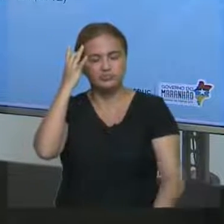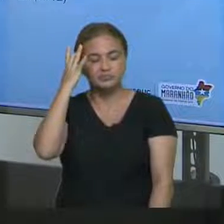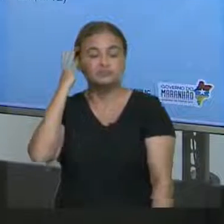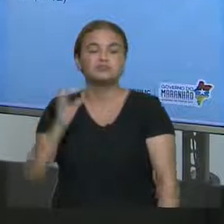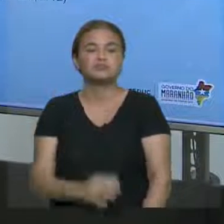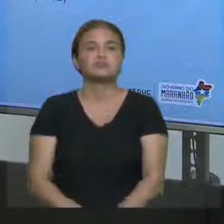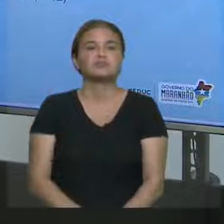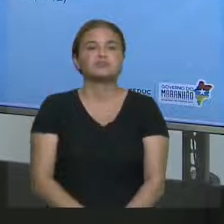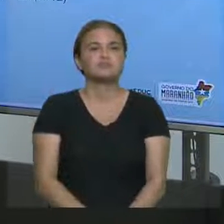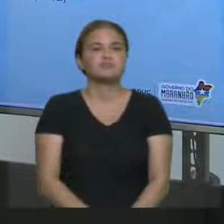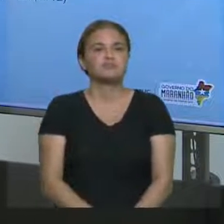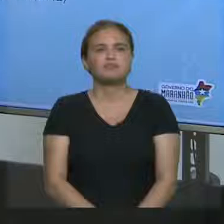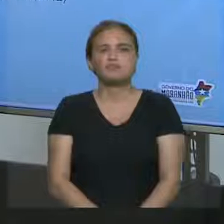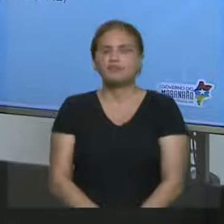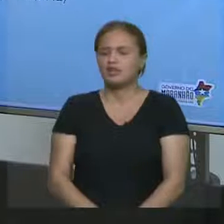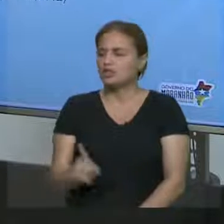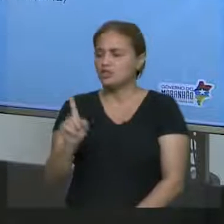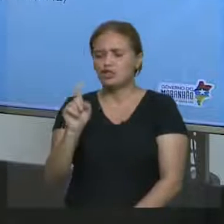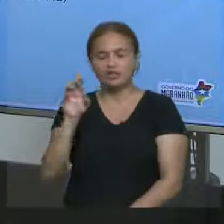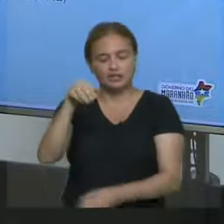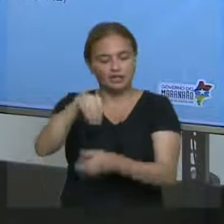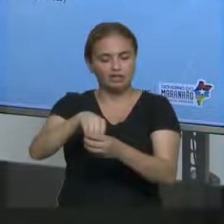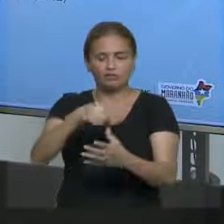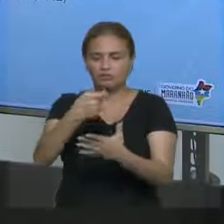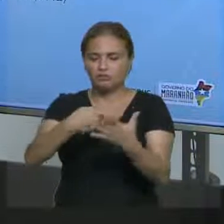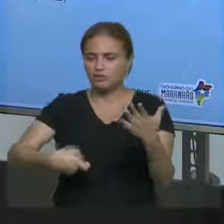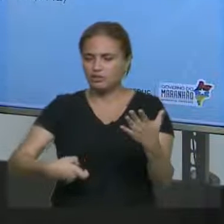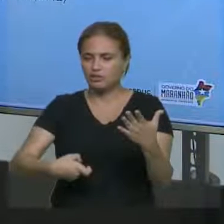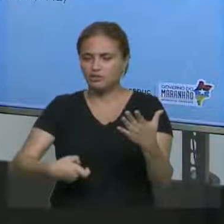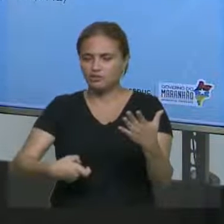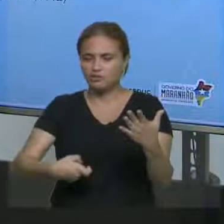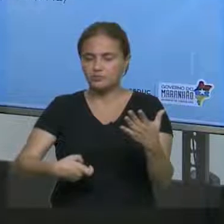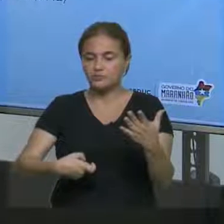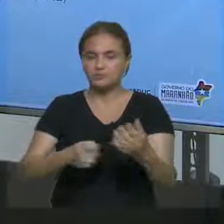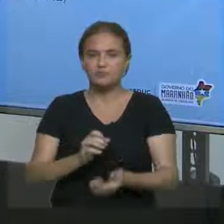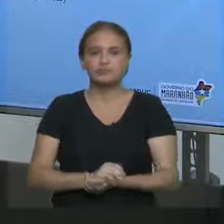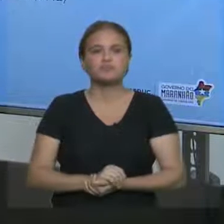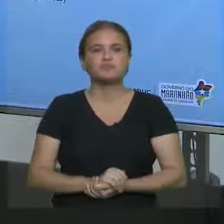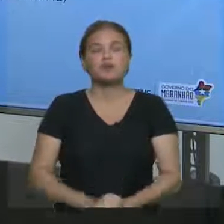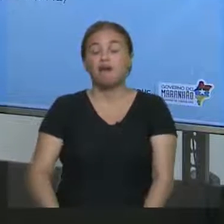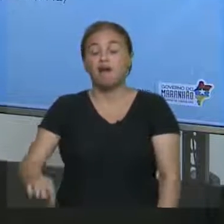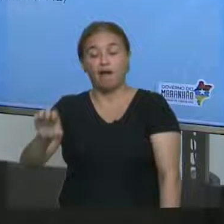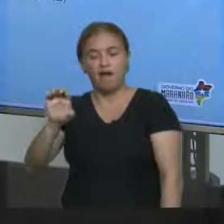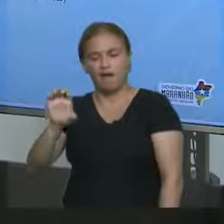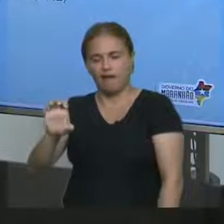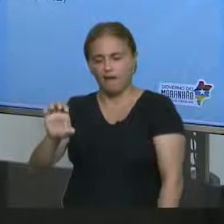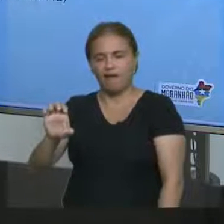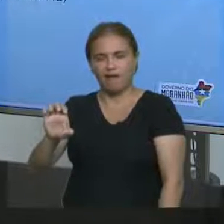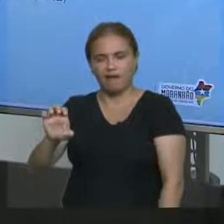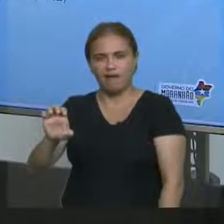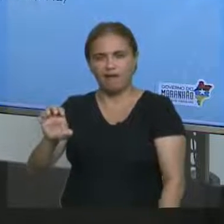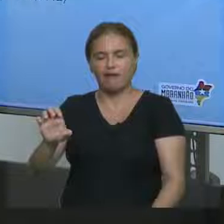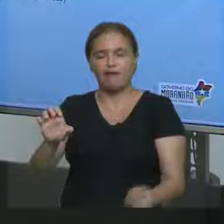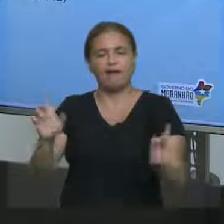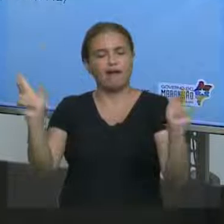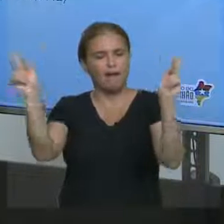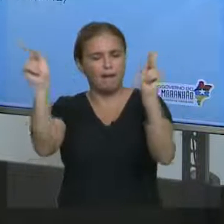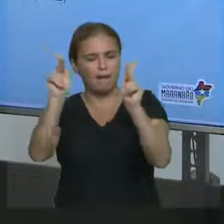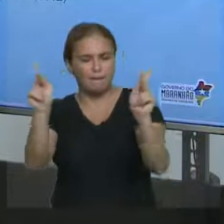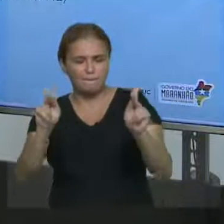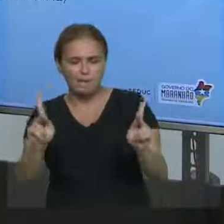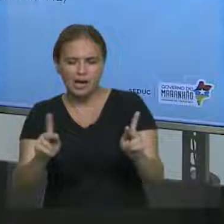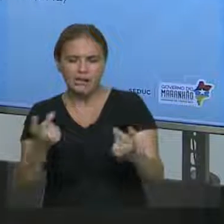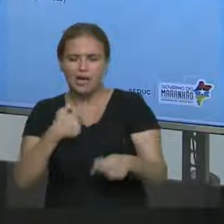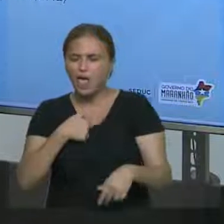do que o amor, ele não fala no texto que vai desunir. Ele não diz isso. E a, E, a paz será alcançada quando a busca